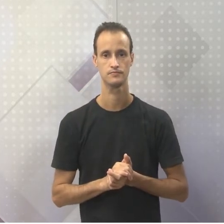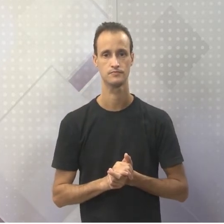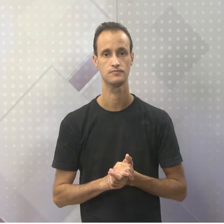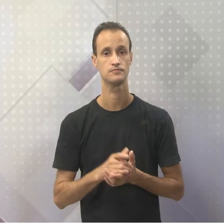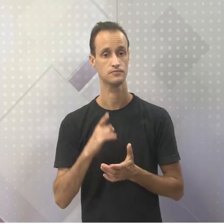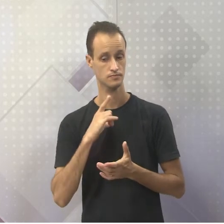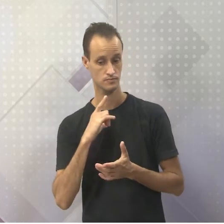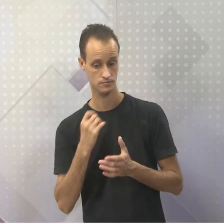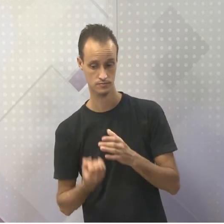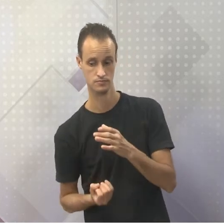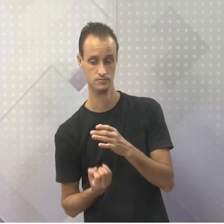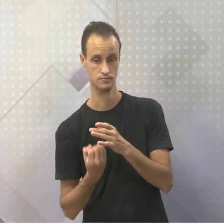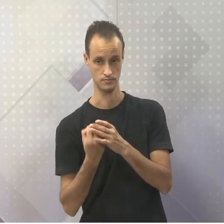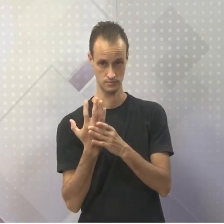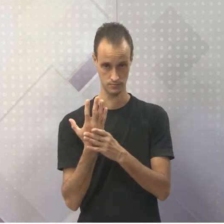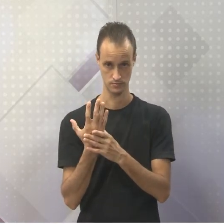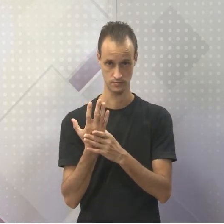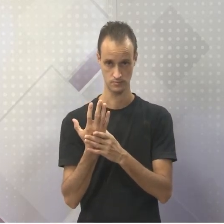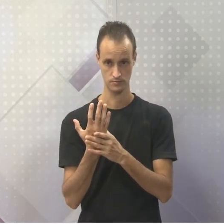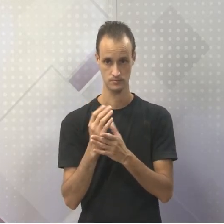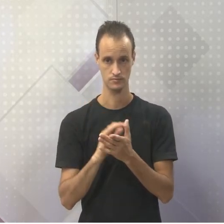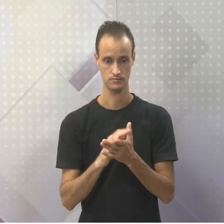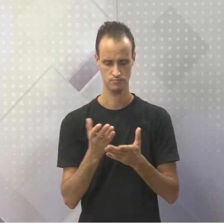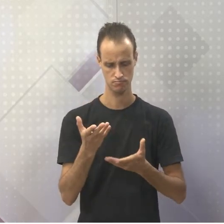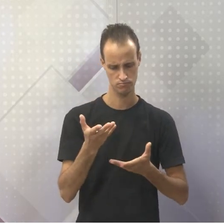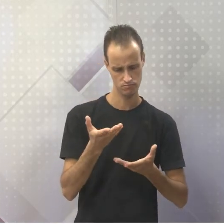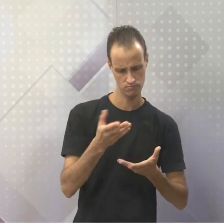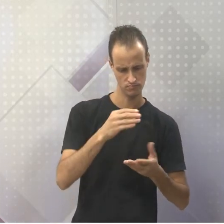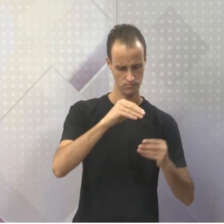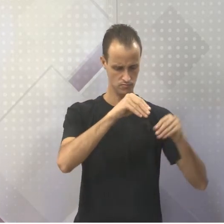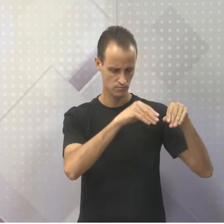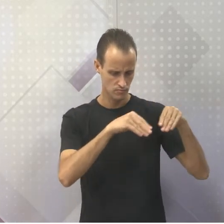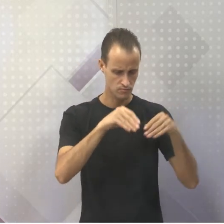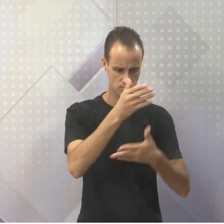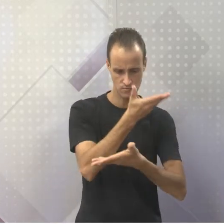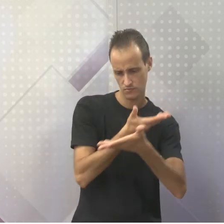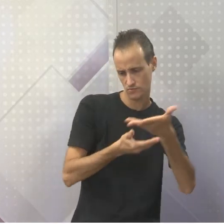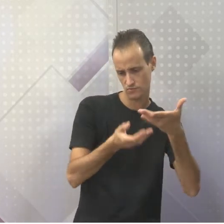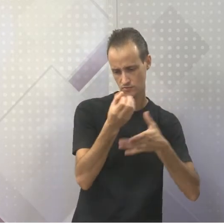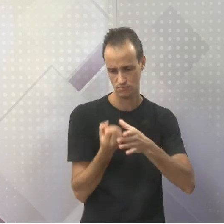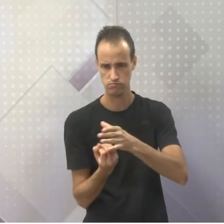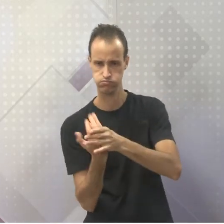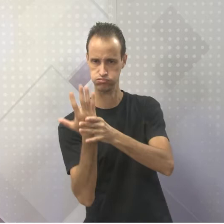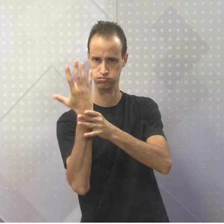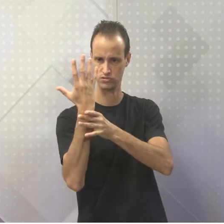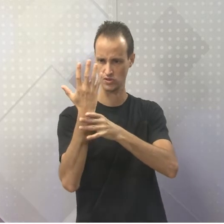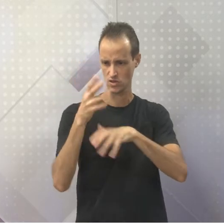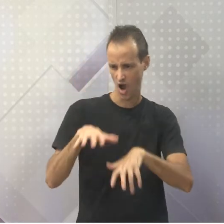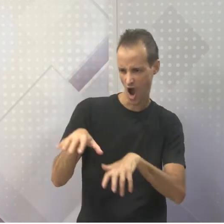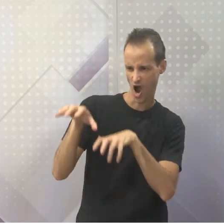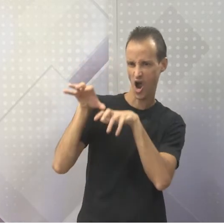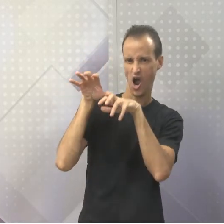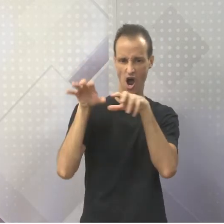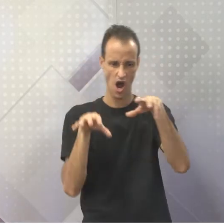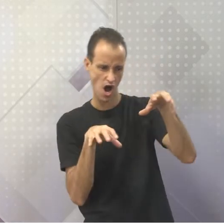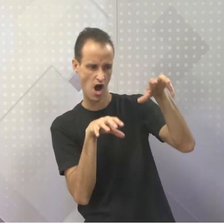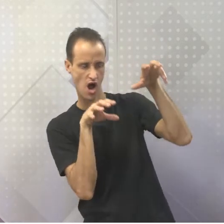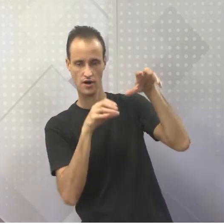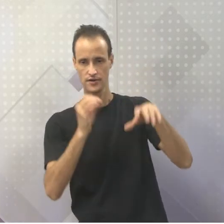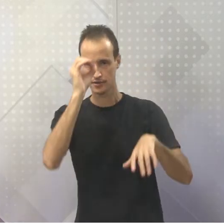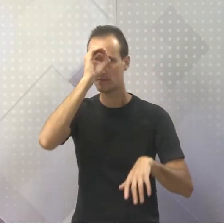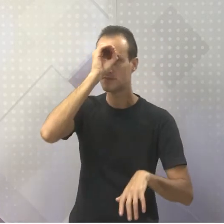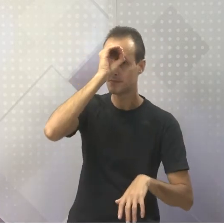Também surgiram do enlace da Terra com os seus criaturas monstruosas, como os